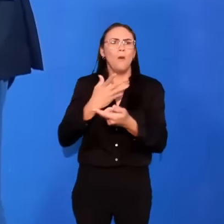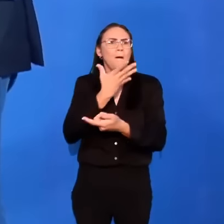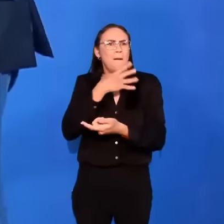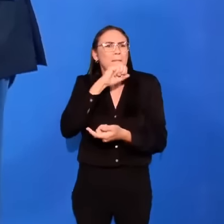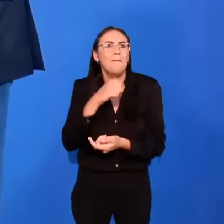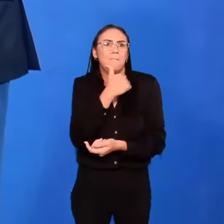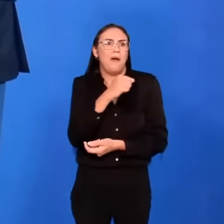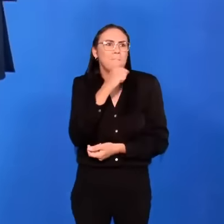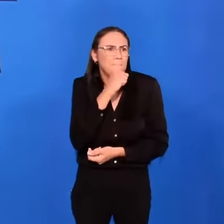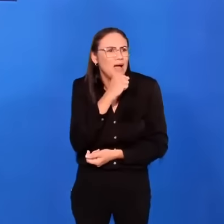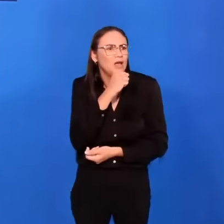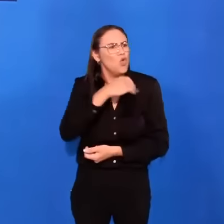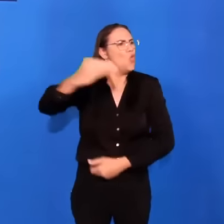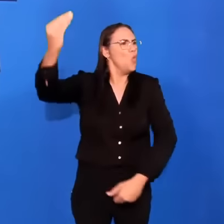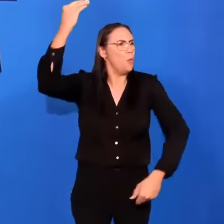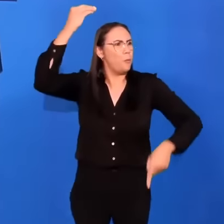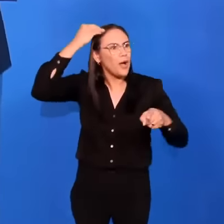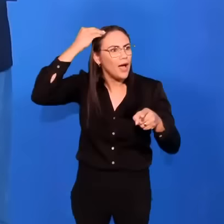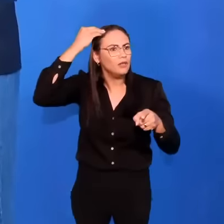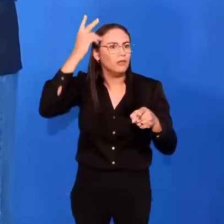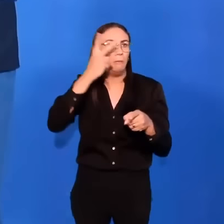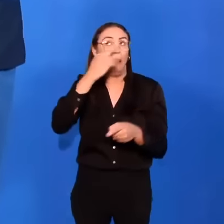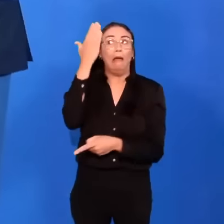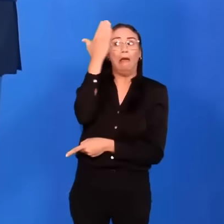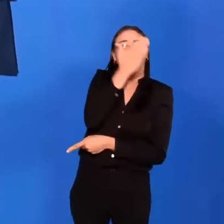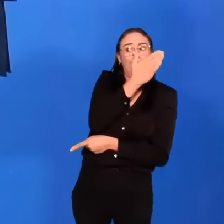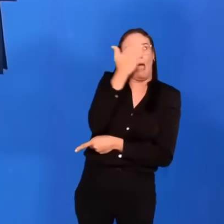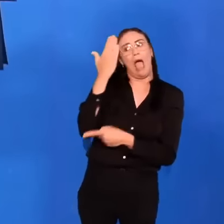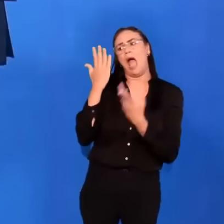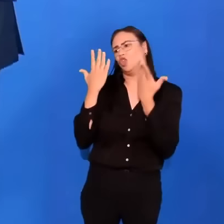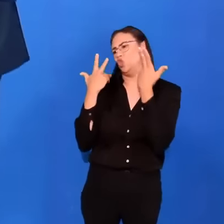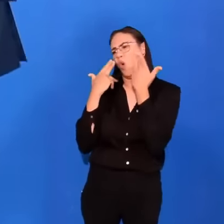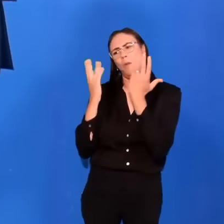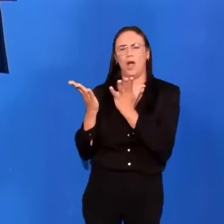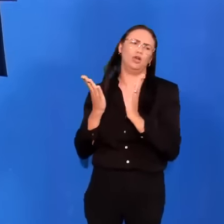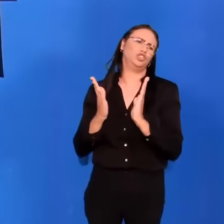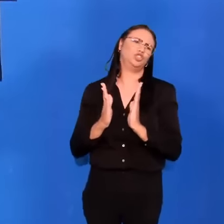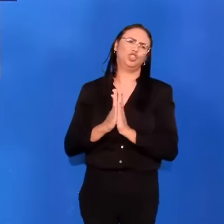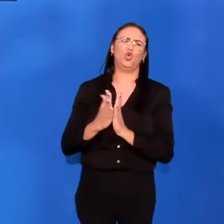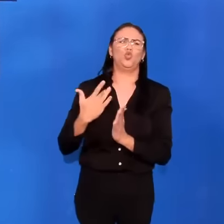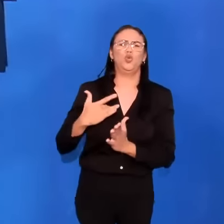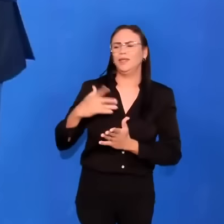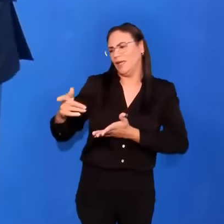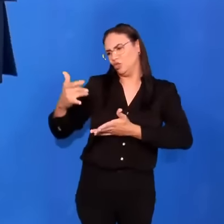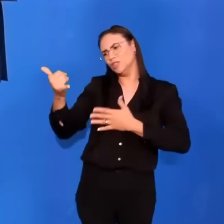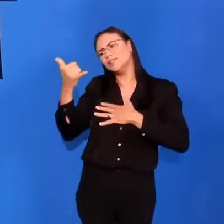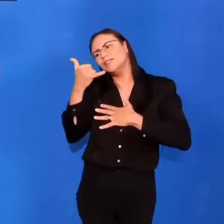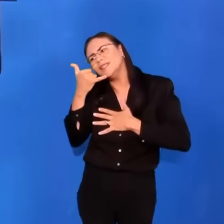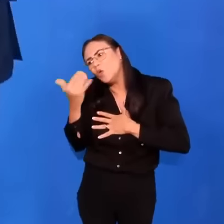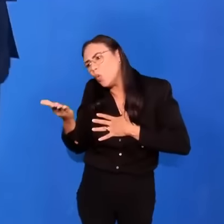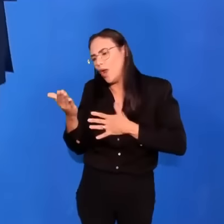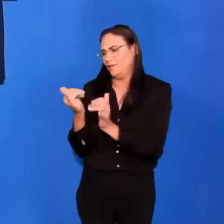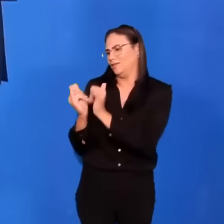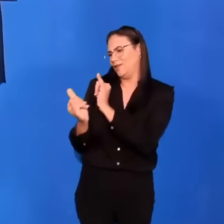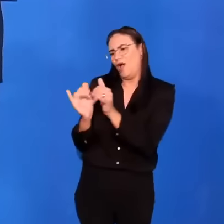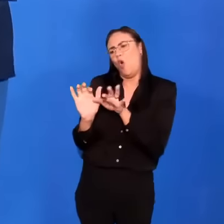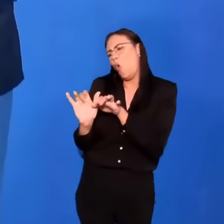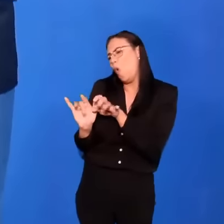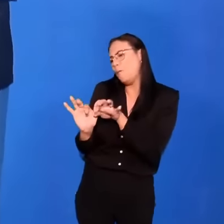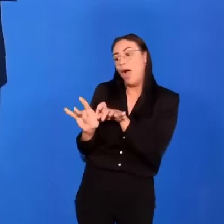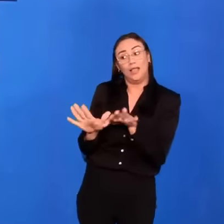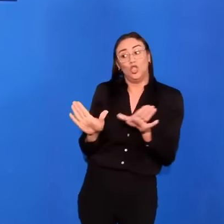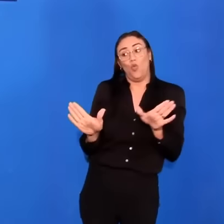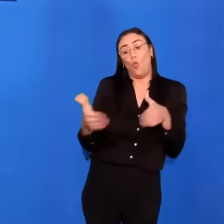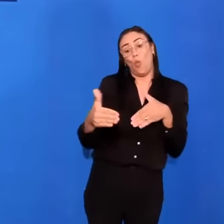omissos. Que não vêem maldade em aparelho celular, em internet, em computador no